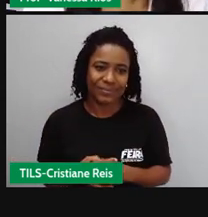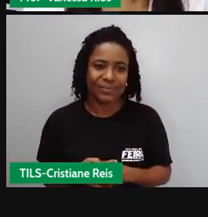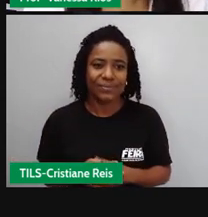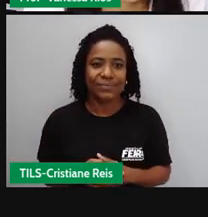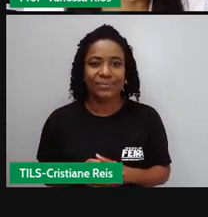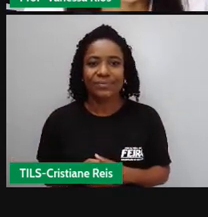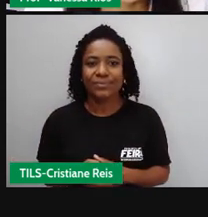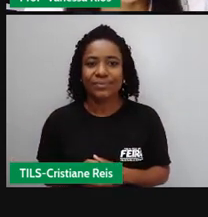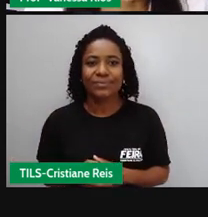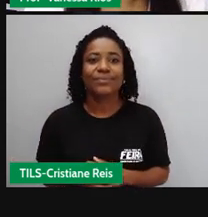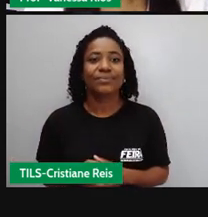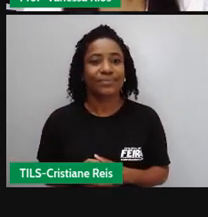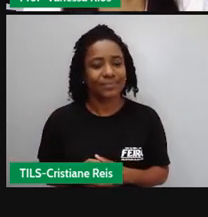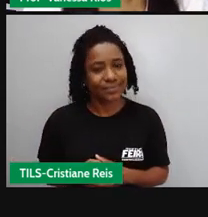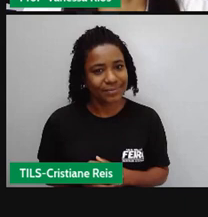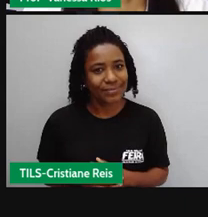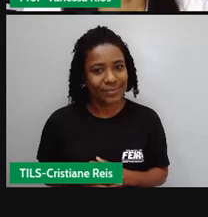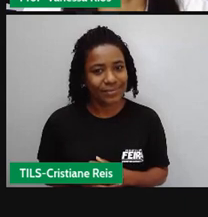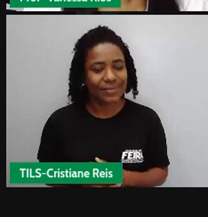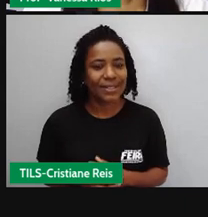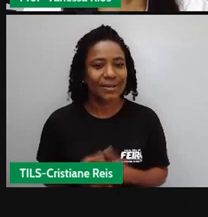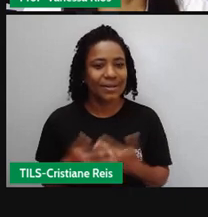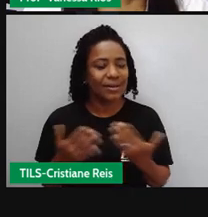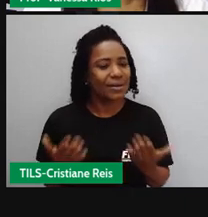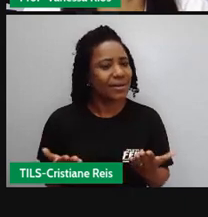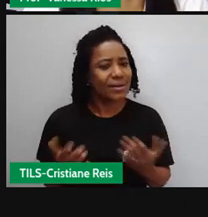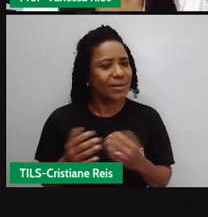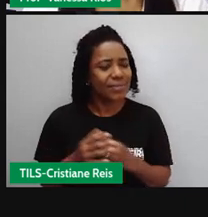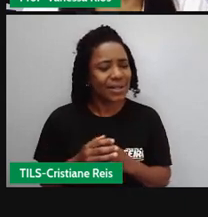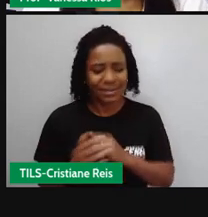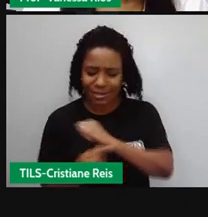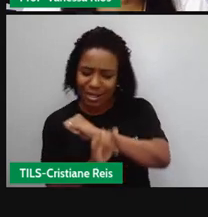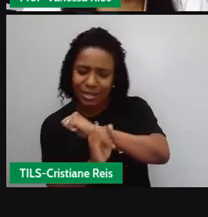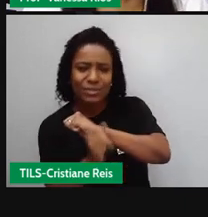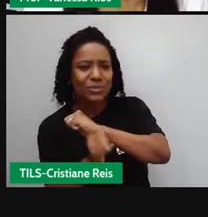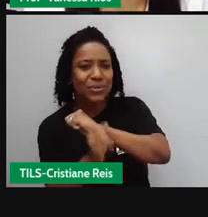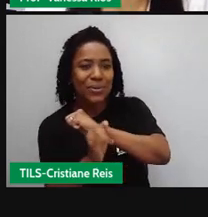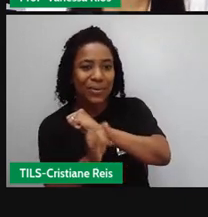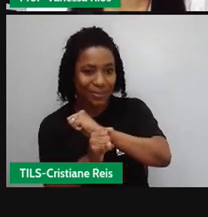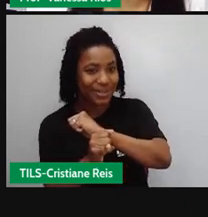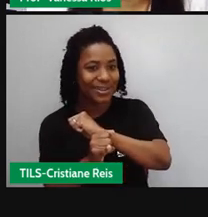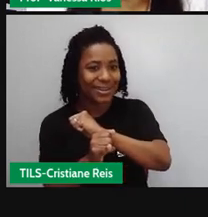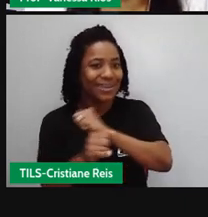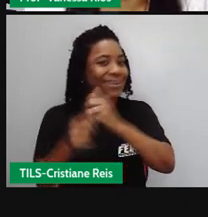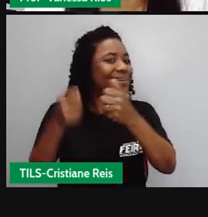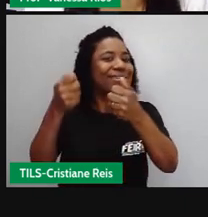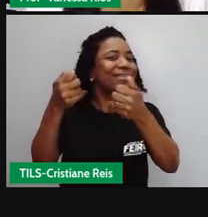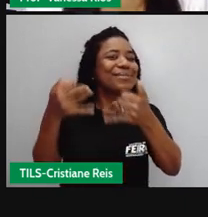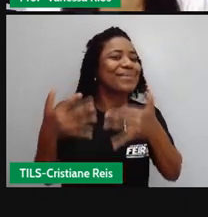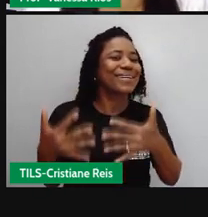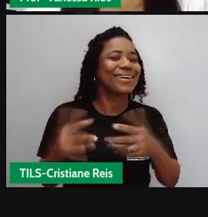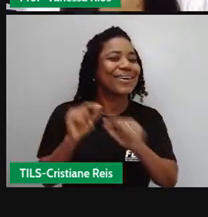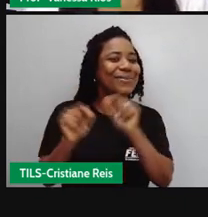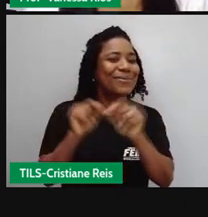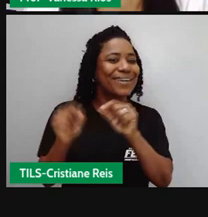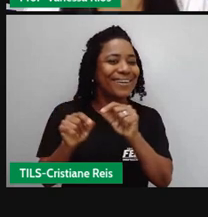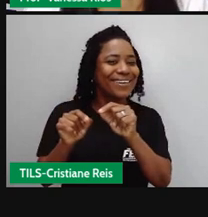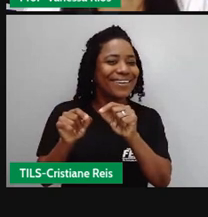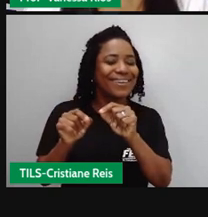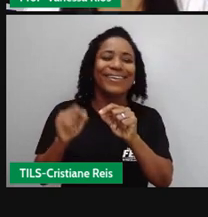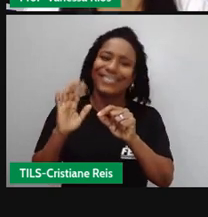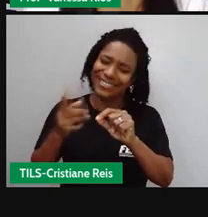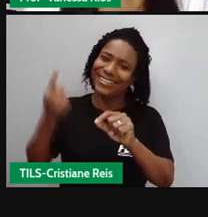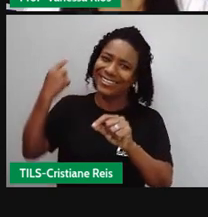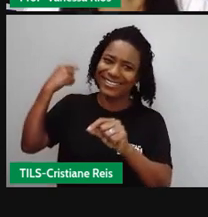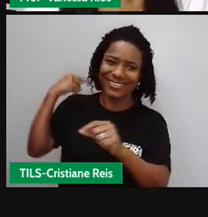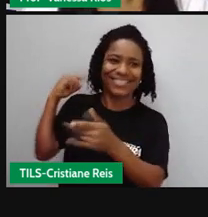Sobre que assuntos elas costumam falar? Aí já está bem simples, porque a gente já vem estudando, né? Sobre as crônicas desde a